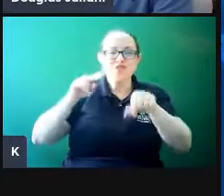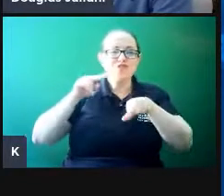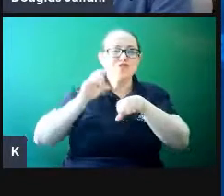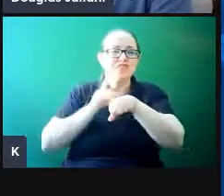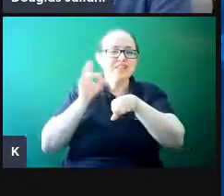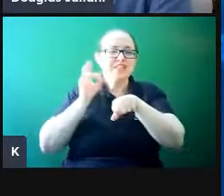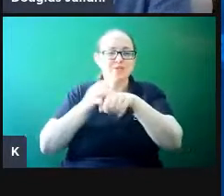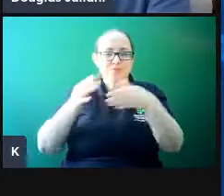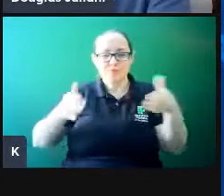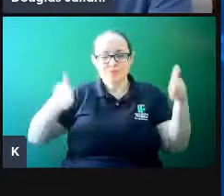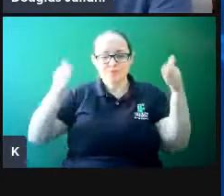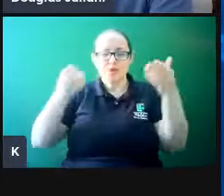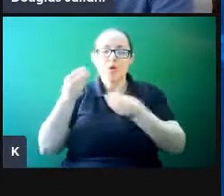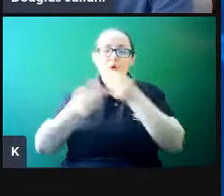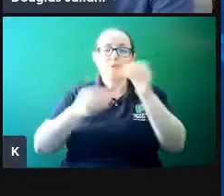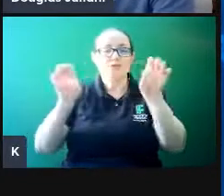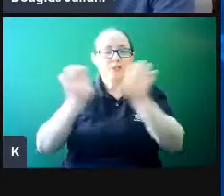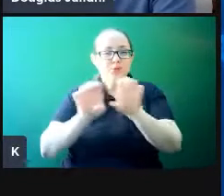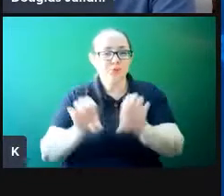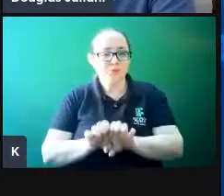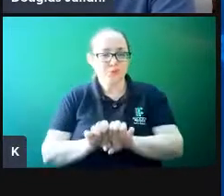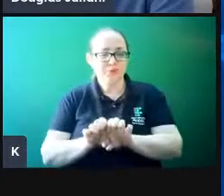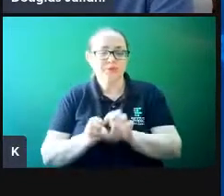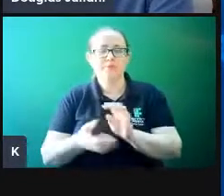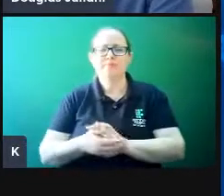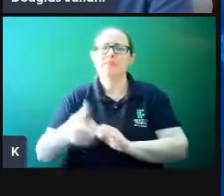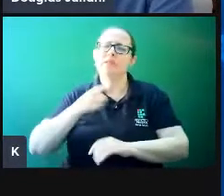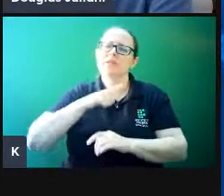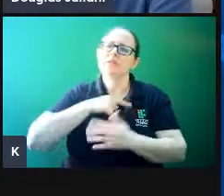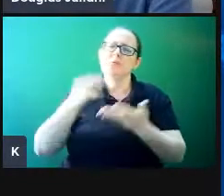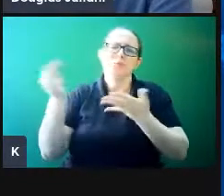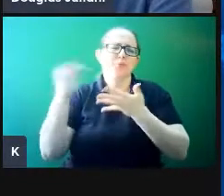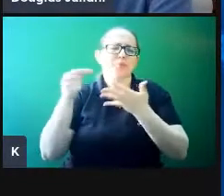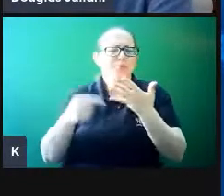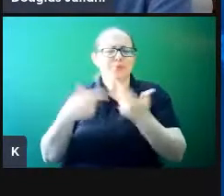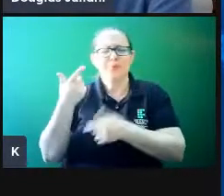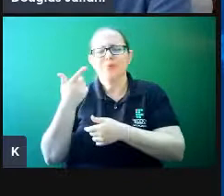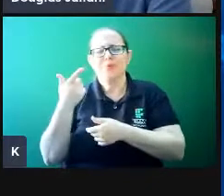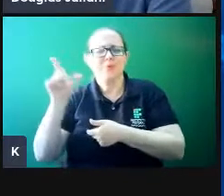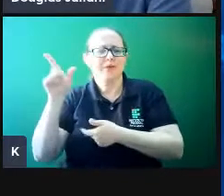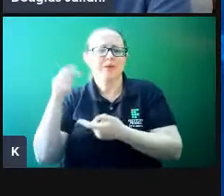questões relacionadas à estrutura. E aí, várias outras, mecanismos de suporte,